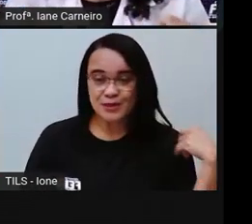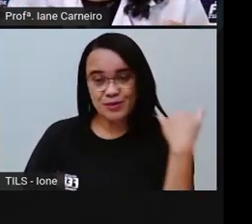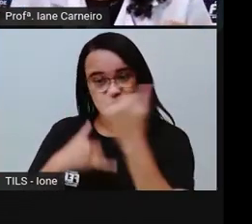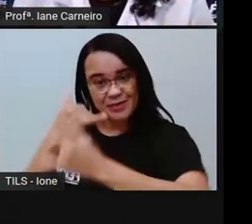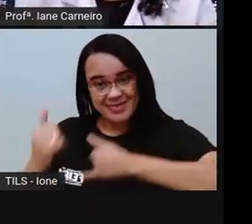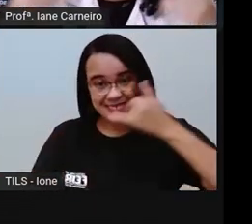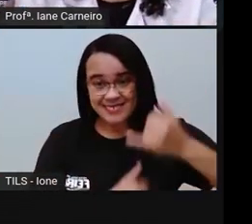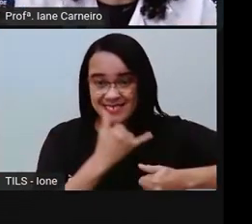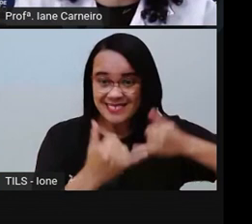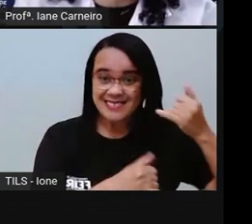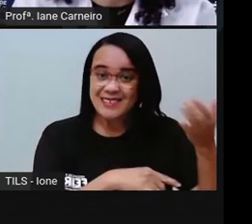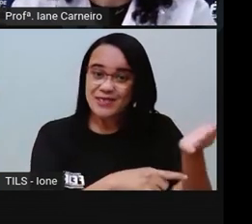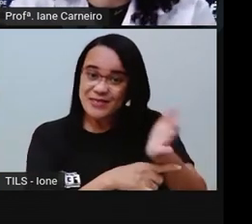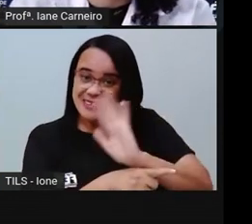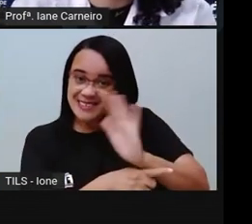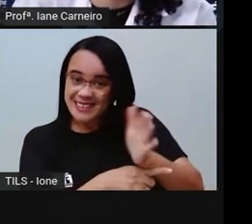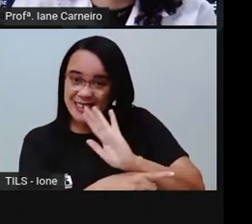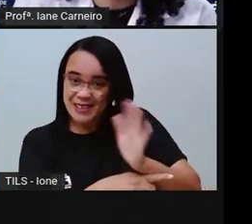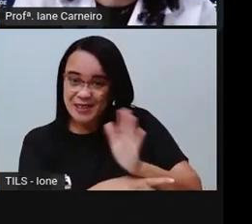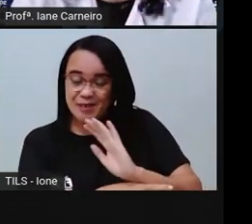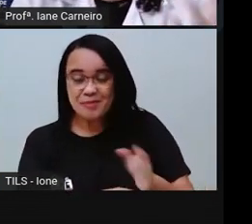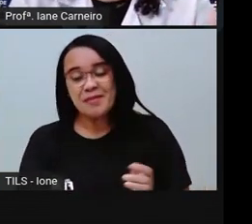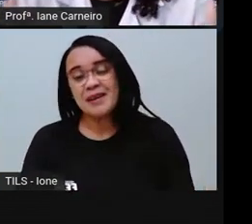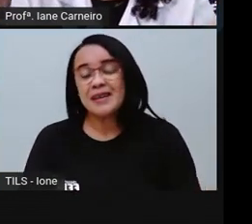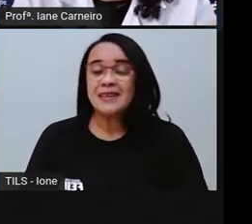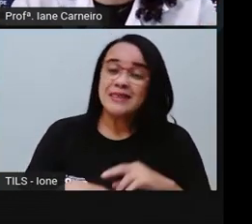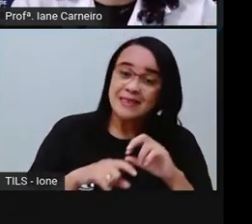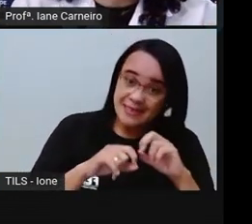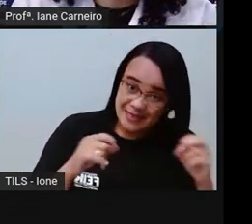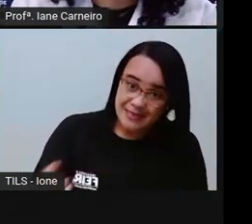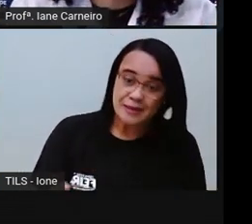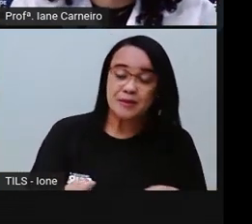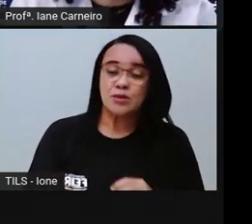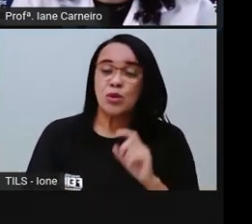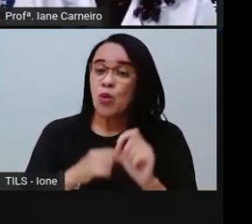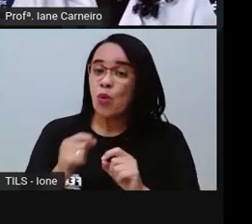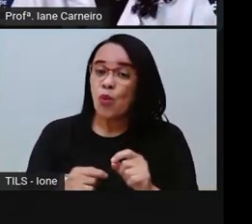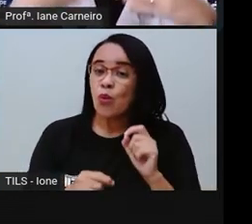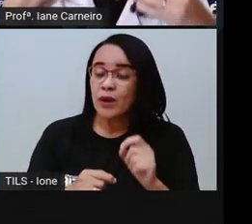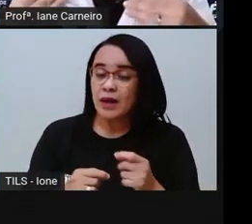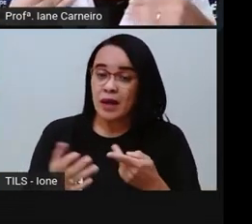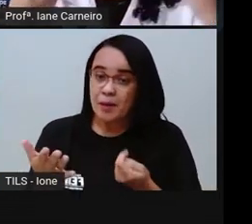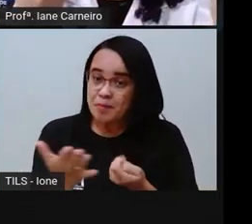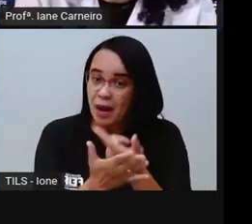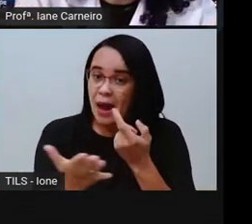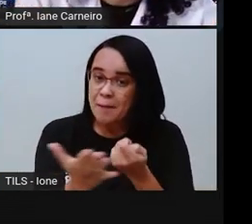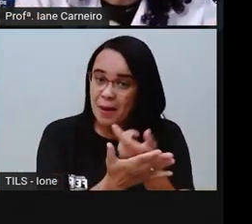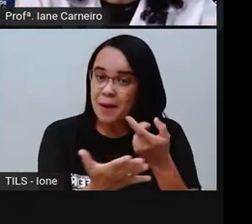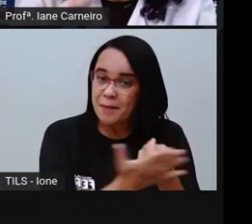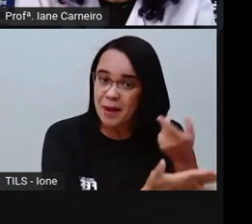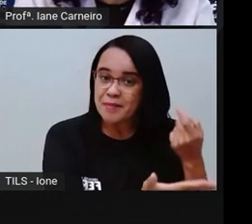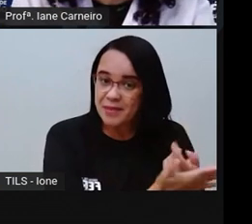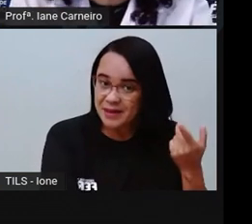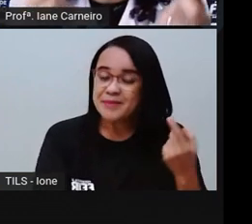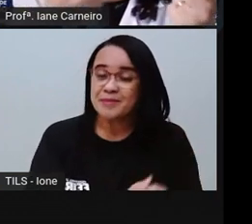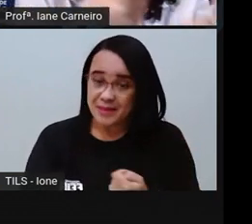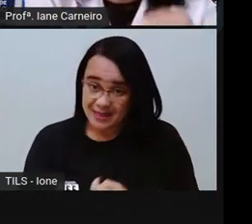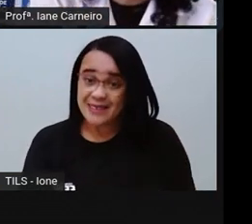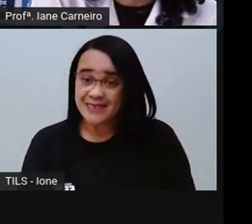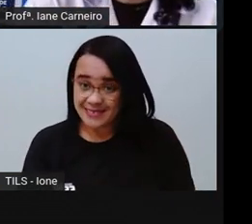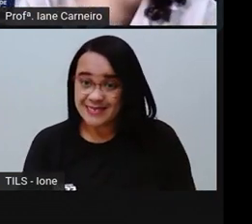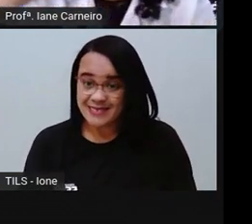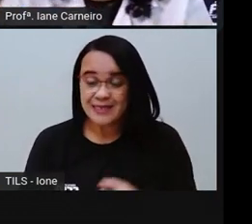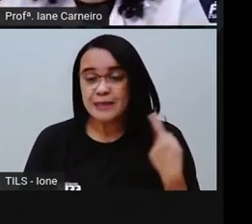né? Por exemplo, agora a nunca mais foi no cinema, né? Então, quando você vai ao cinema, a pessoa está lá, né? Trabalhando. Você